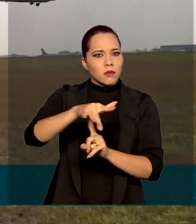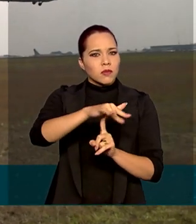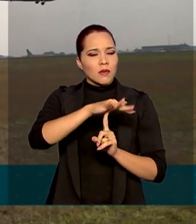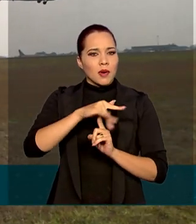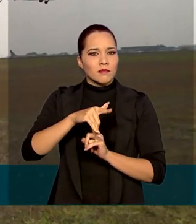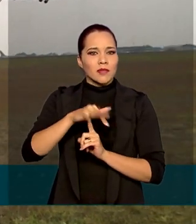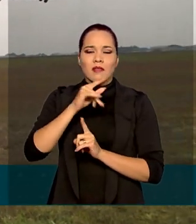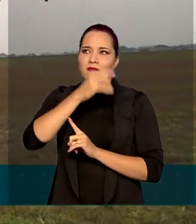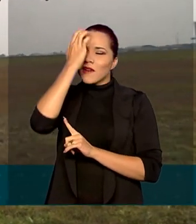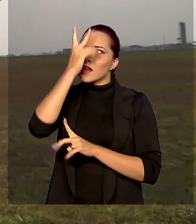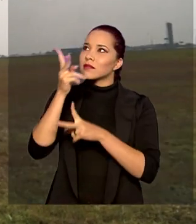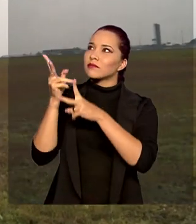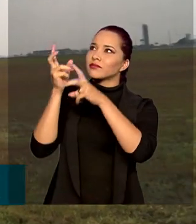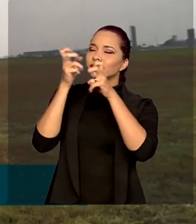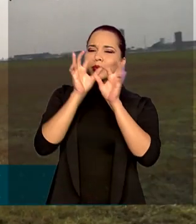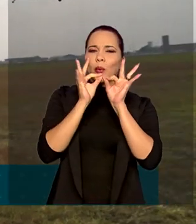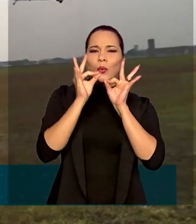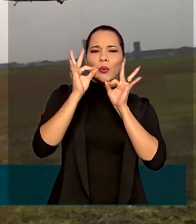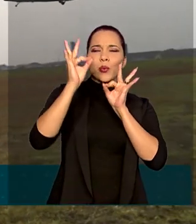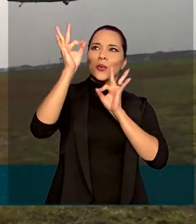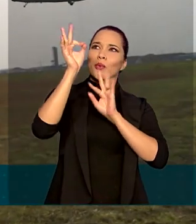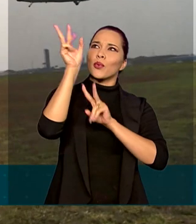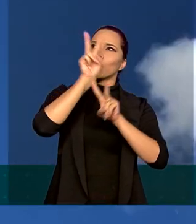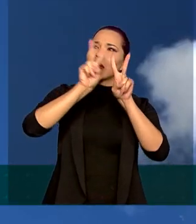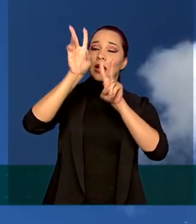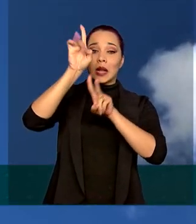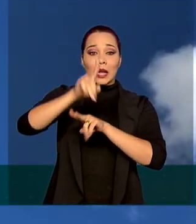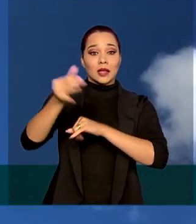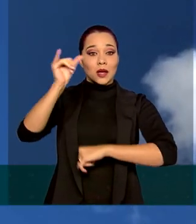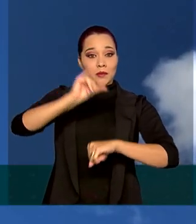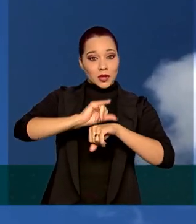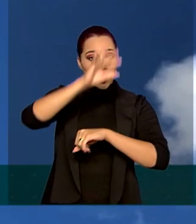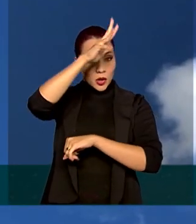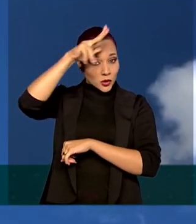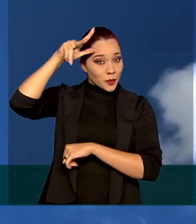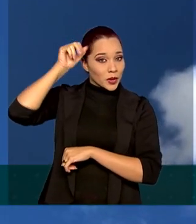facilmente percebidos no horizonte da capital sul-mato-grossense.